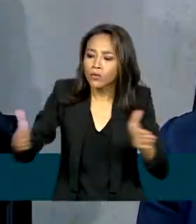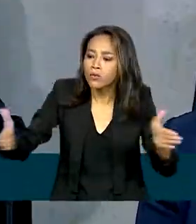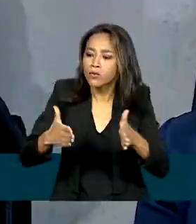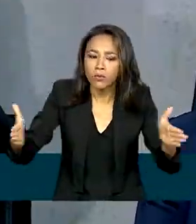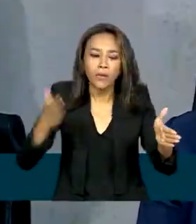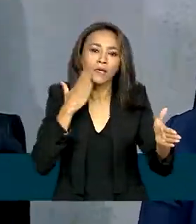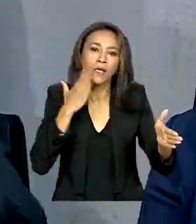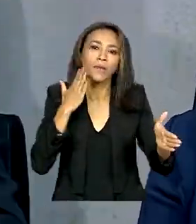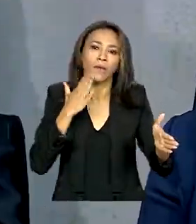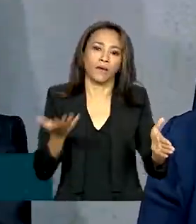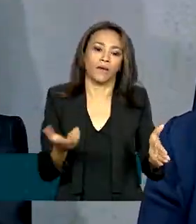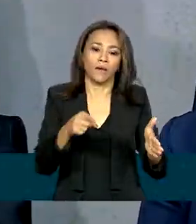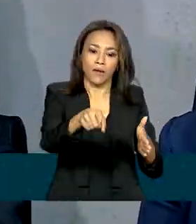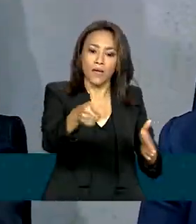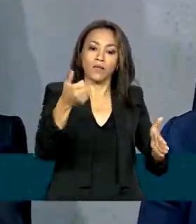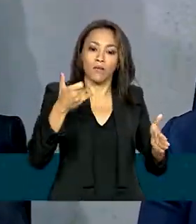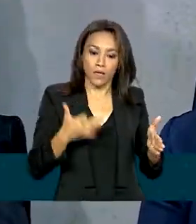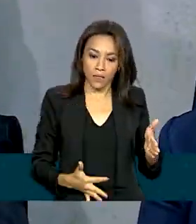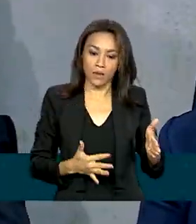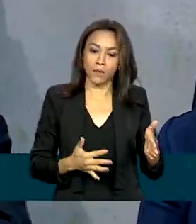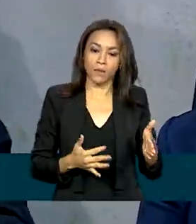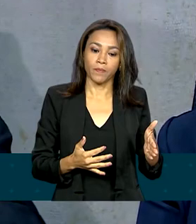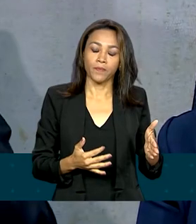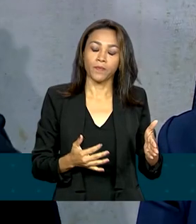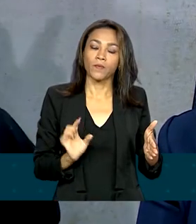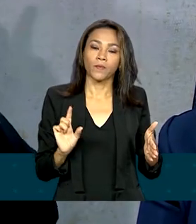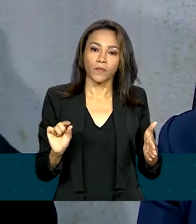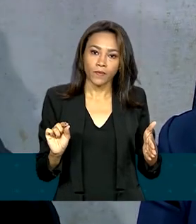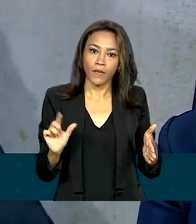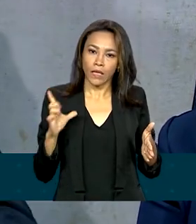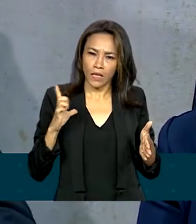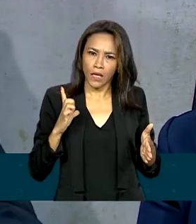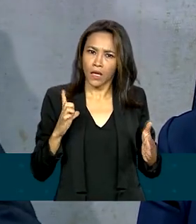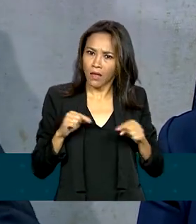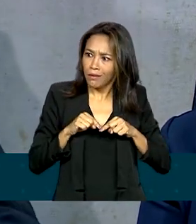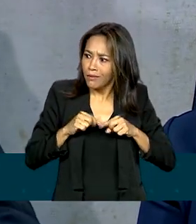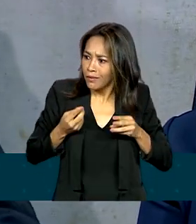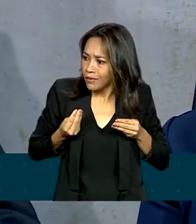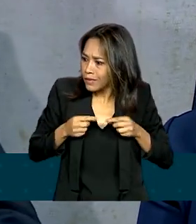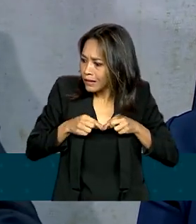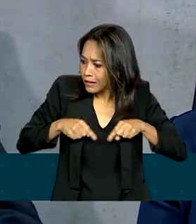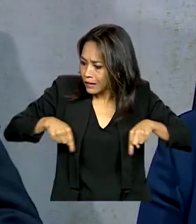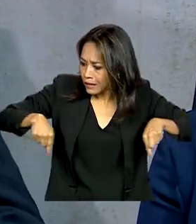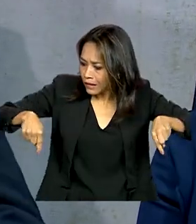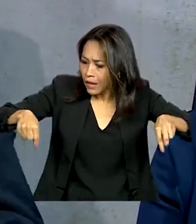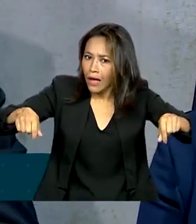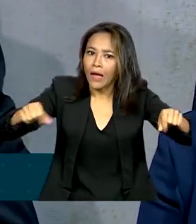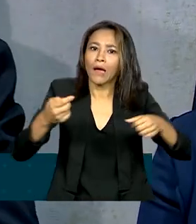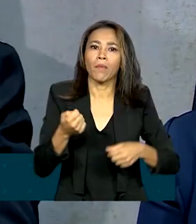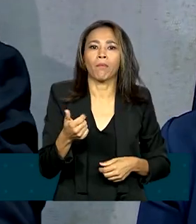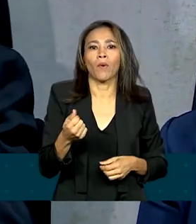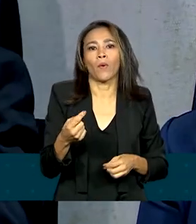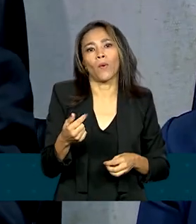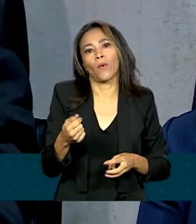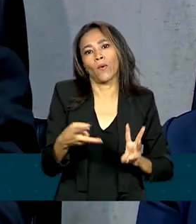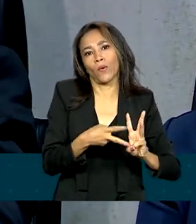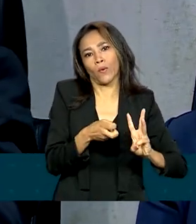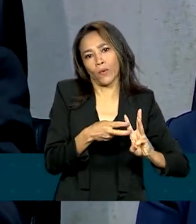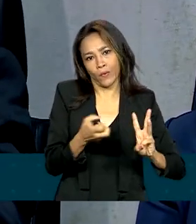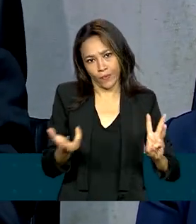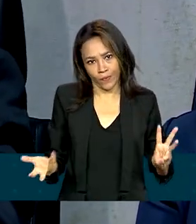comum, ideológico, é de que tem muita terra para pouco índio. E se